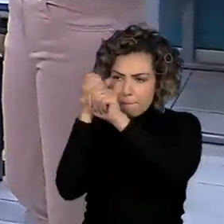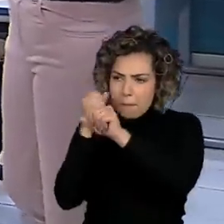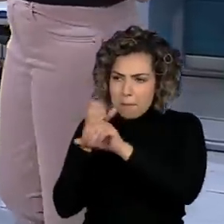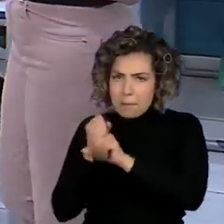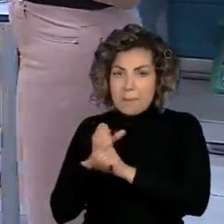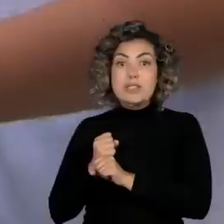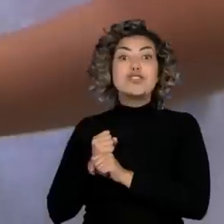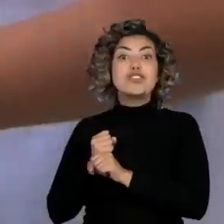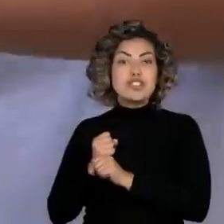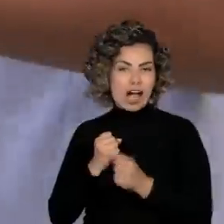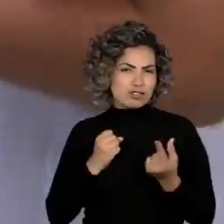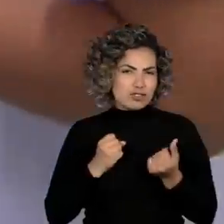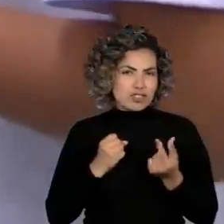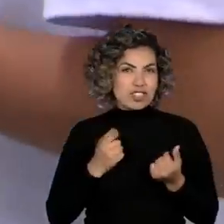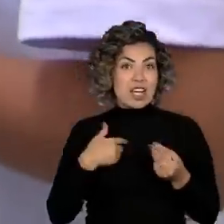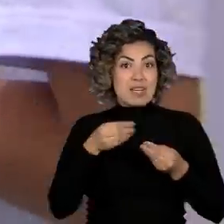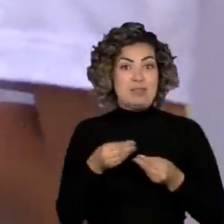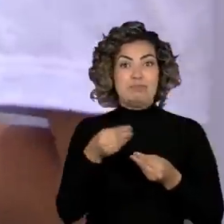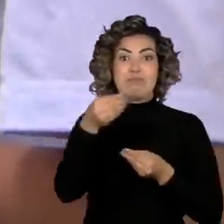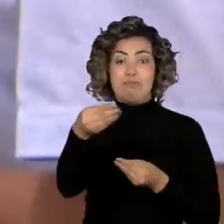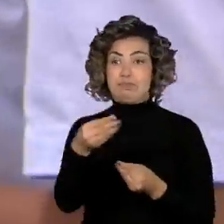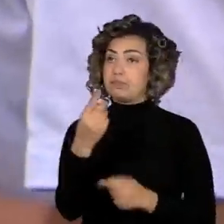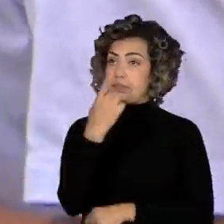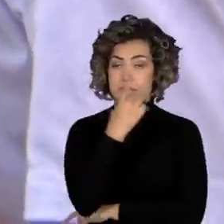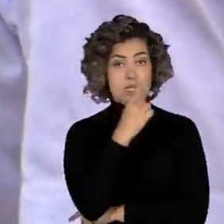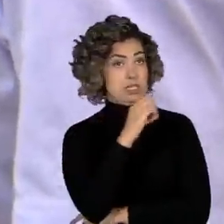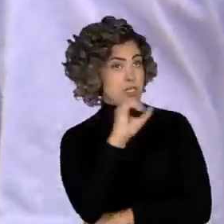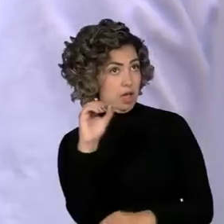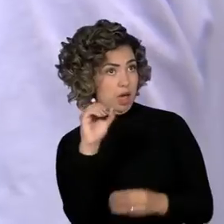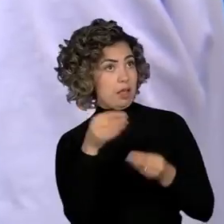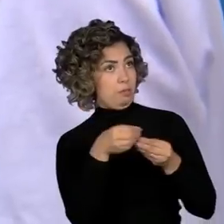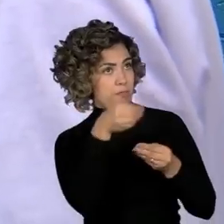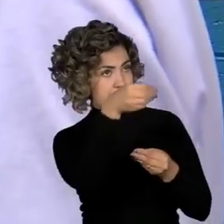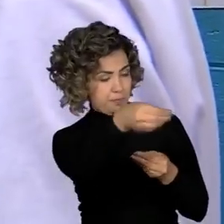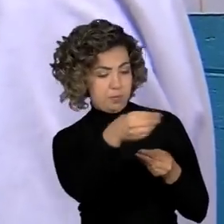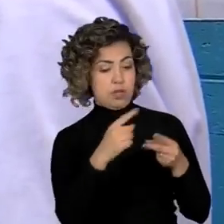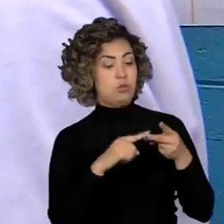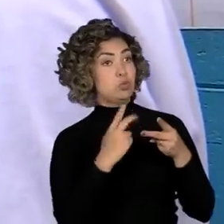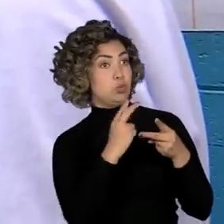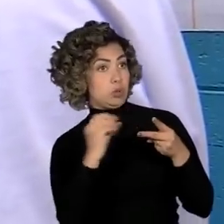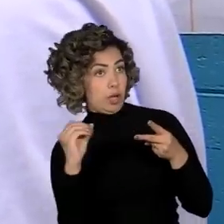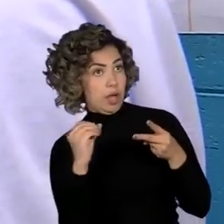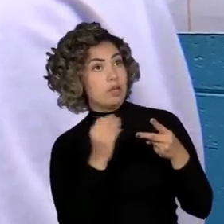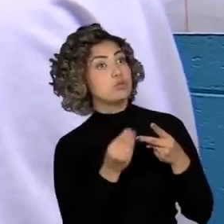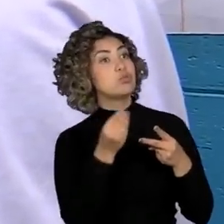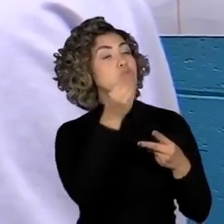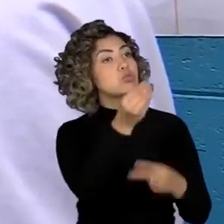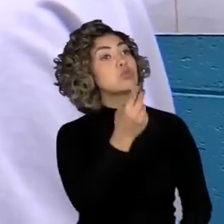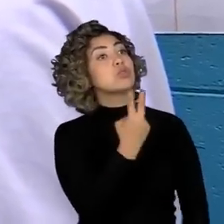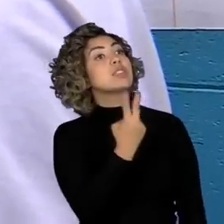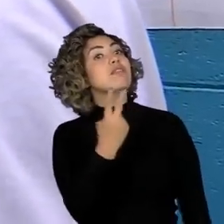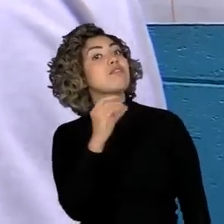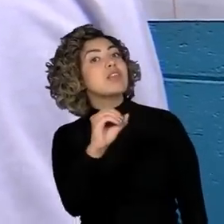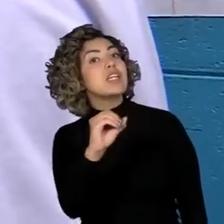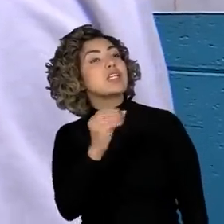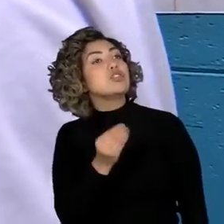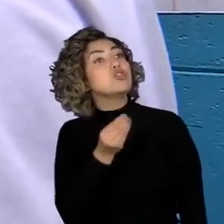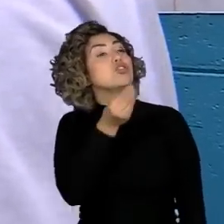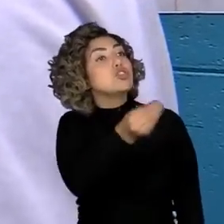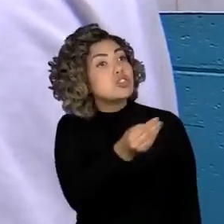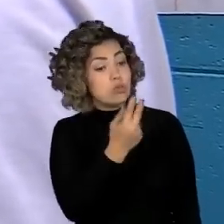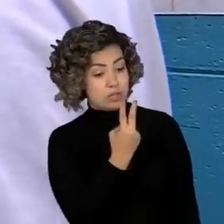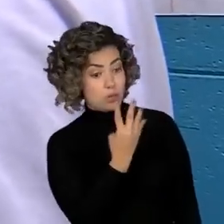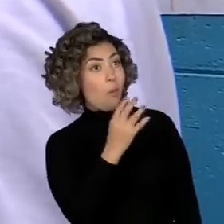de brincadeira. Cem, duzentos, duzentos e vinte, duzentos e